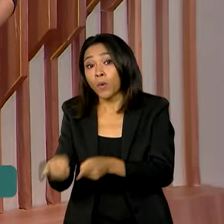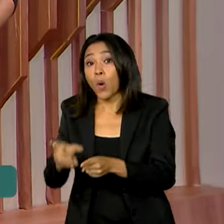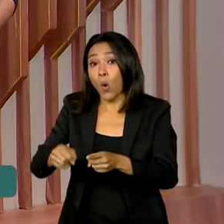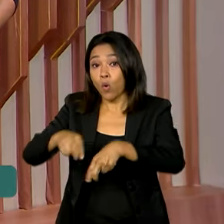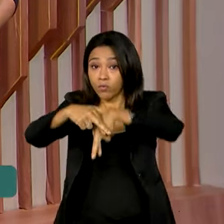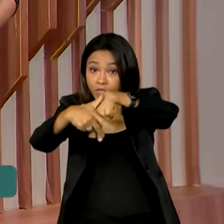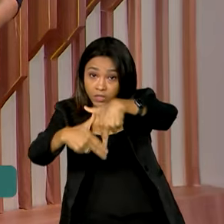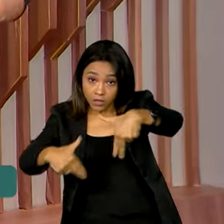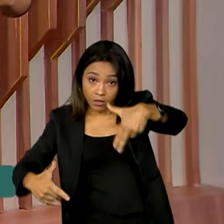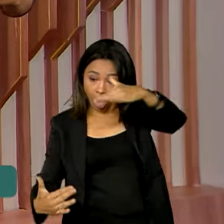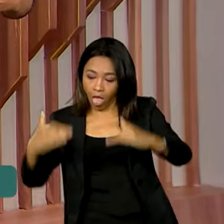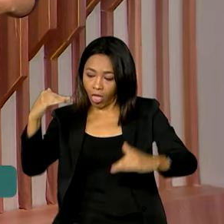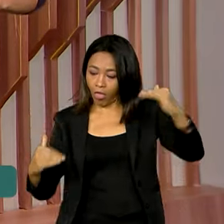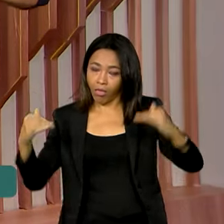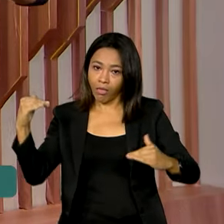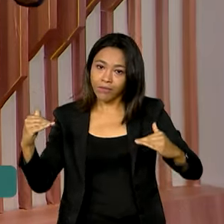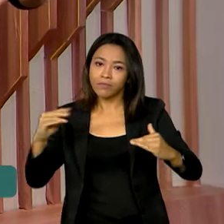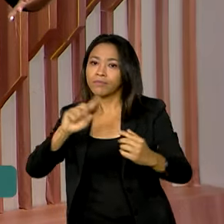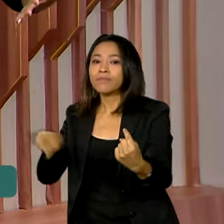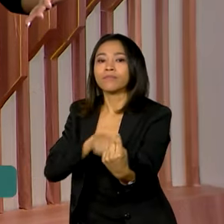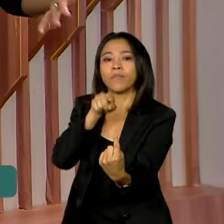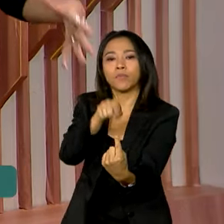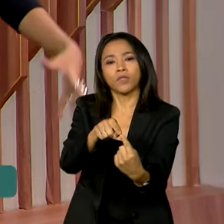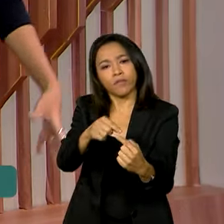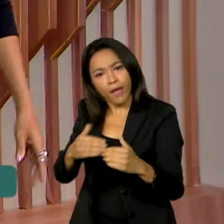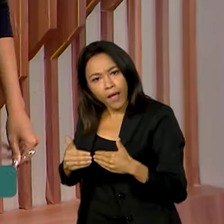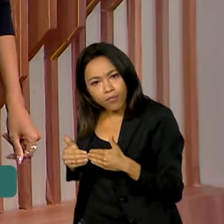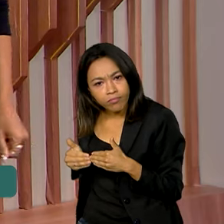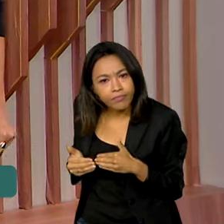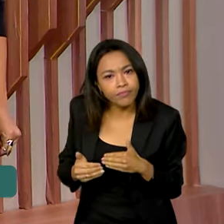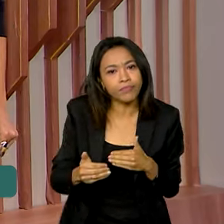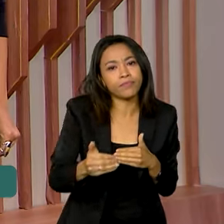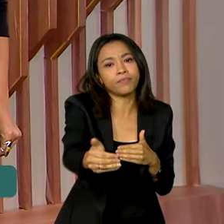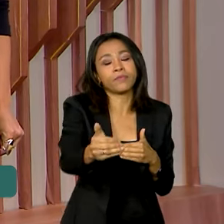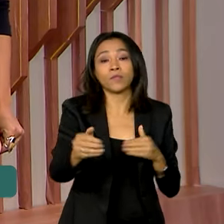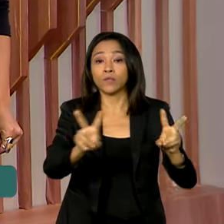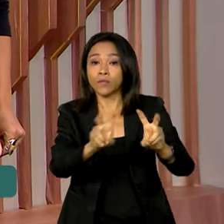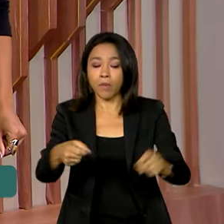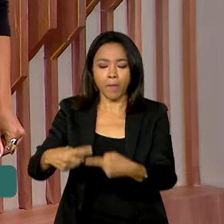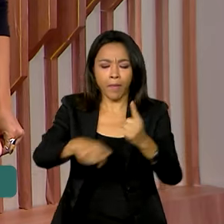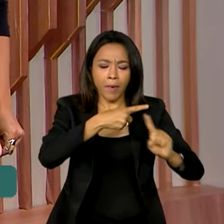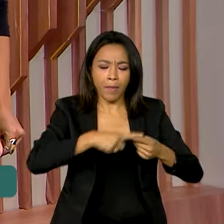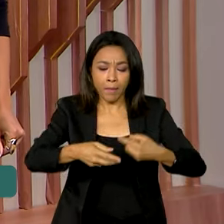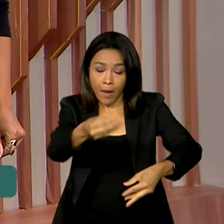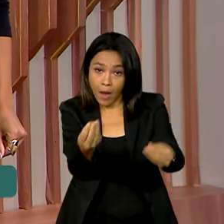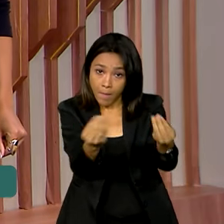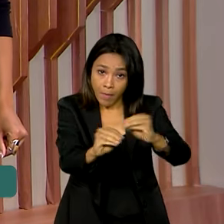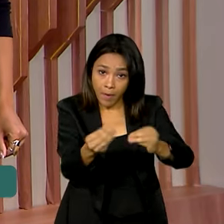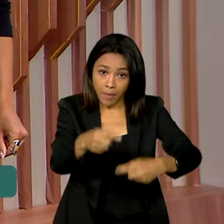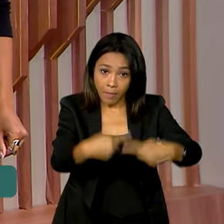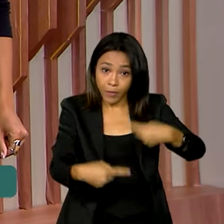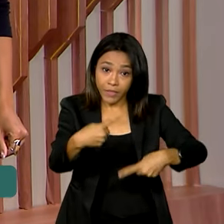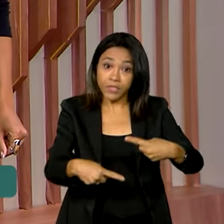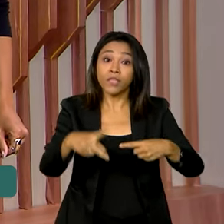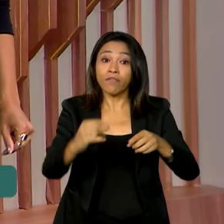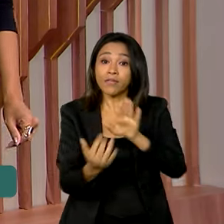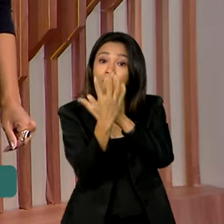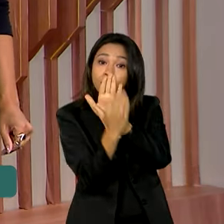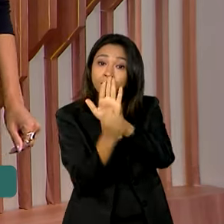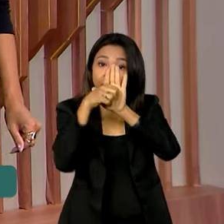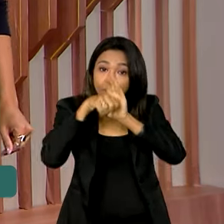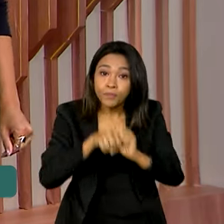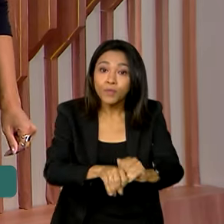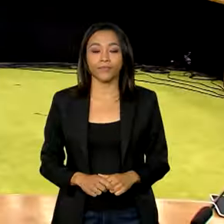entre gêneros. O objetivo é avançar na elaboração de políticas públicas que serão replicadas entre parceiros